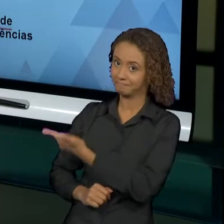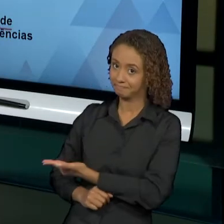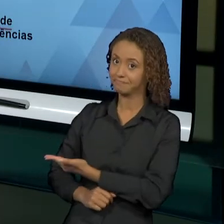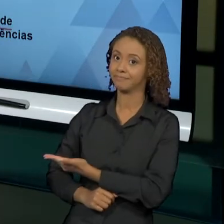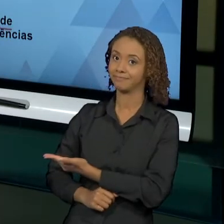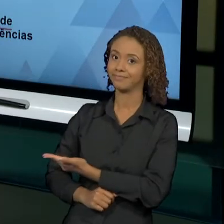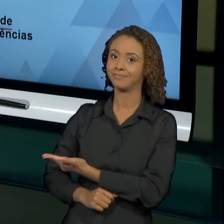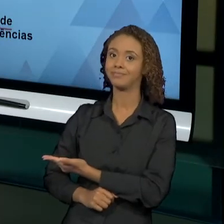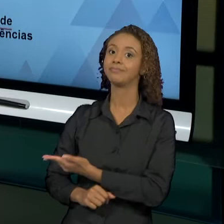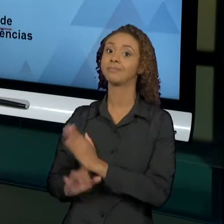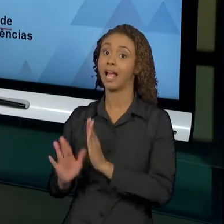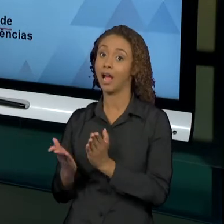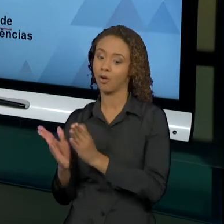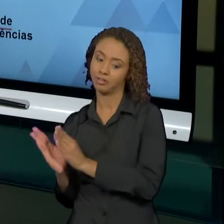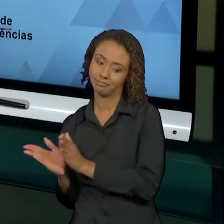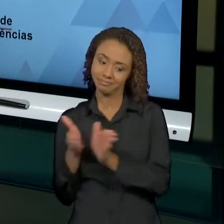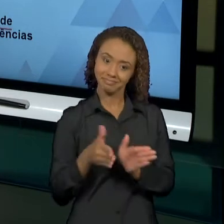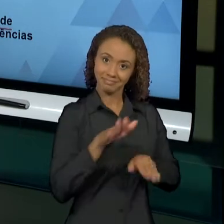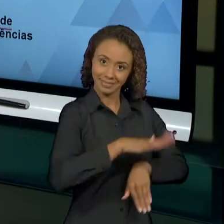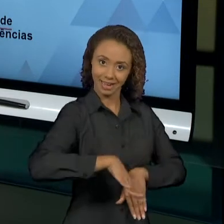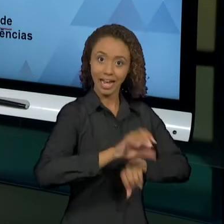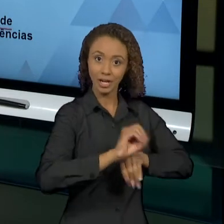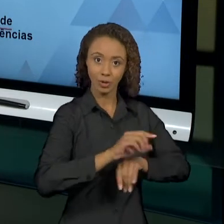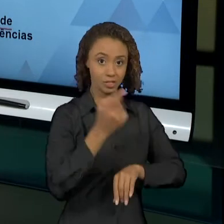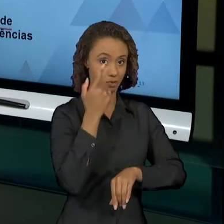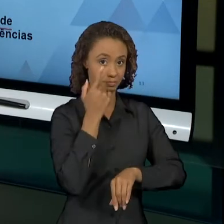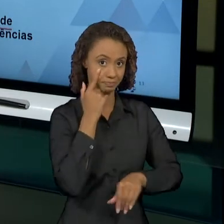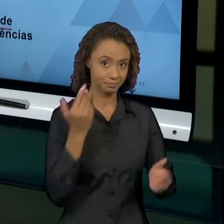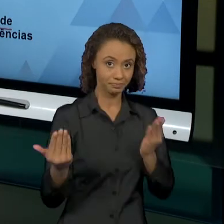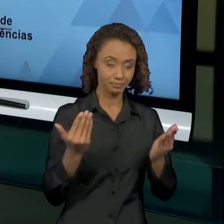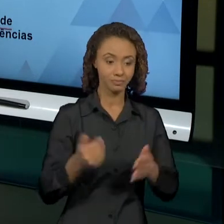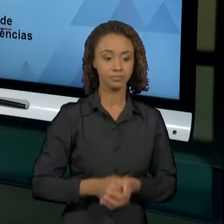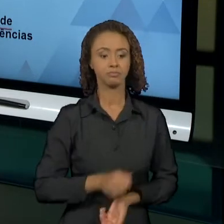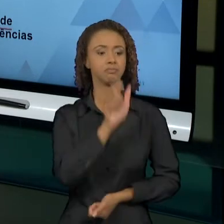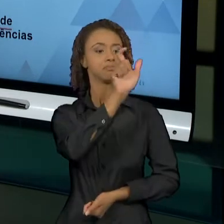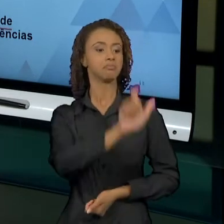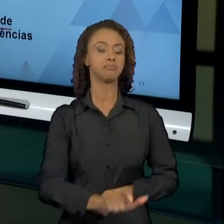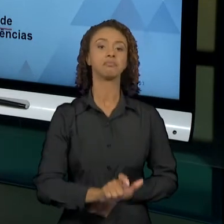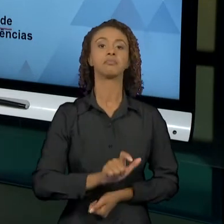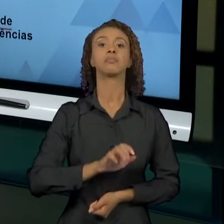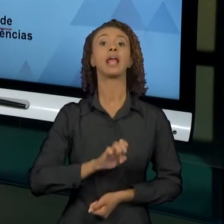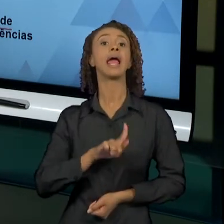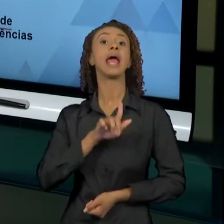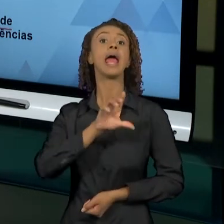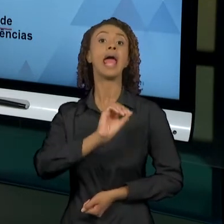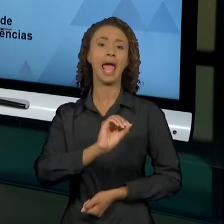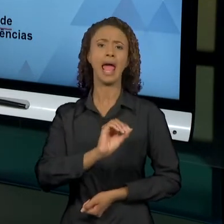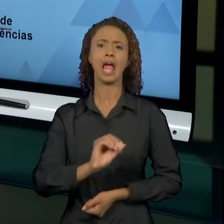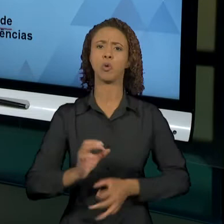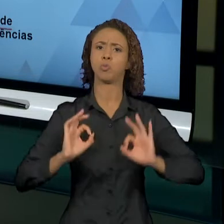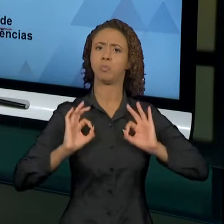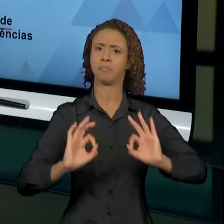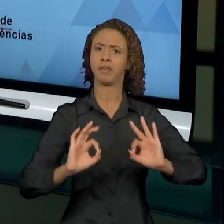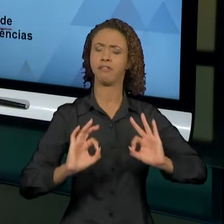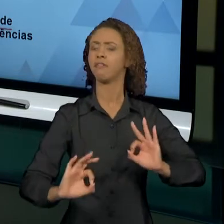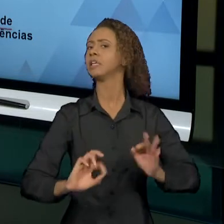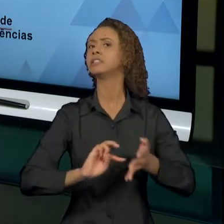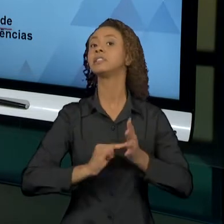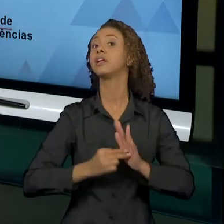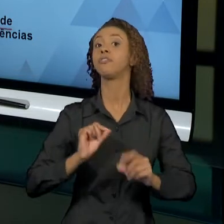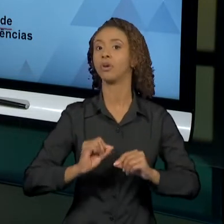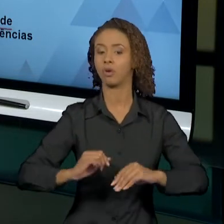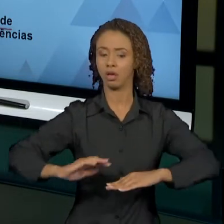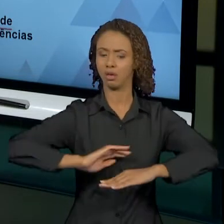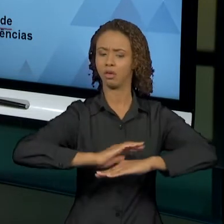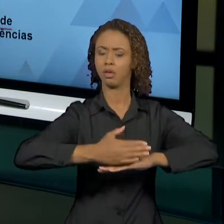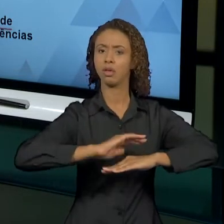voltando para o campo educacional, dizer que o sujeito tem um ego funcionando adequadamente, quer dizer que ele está sendo